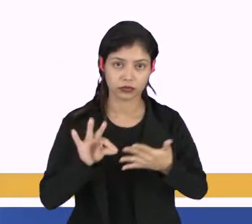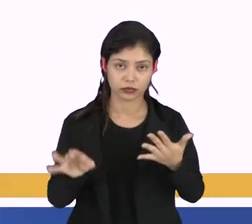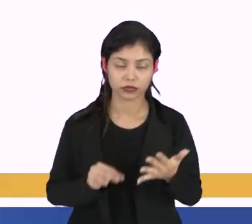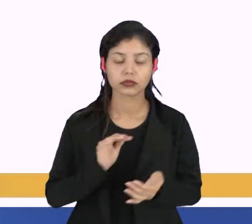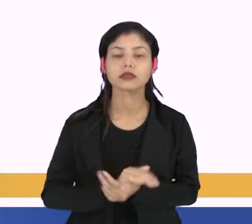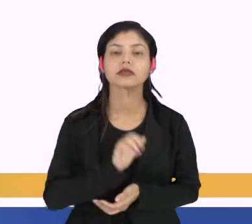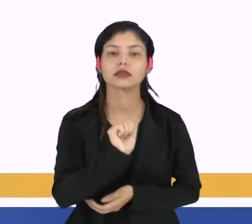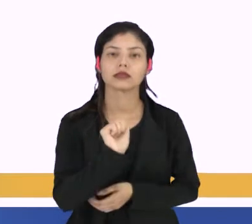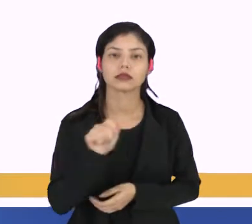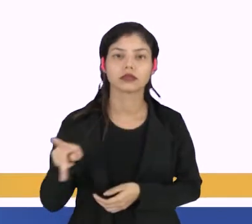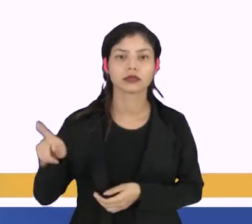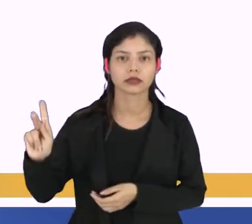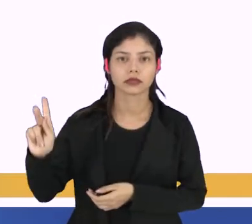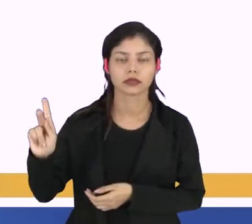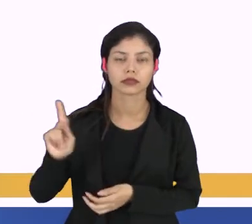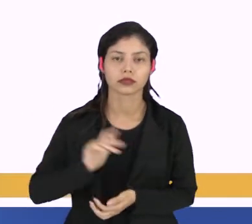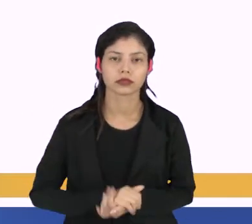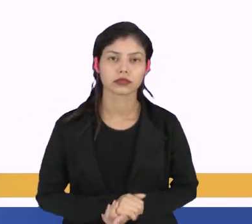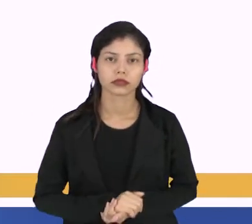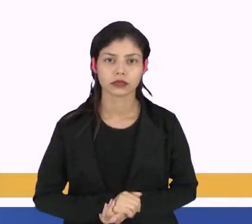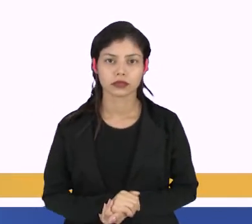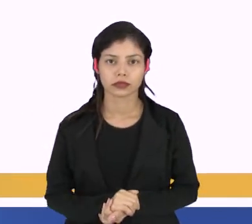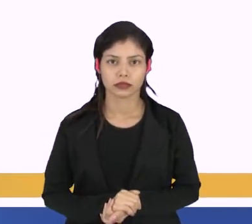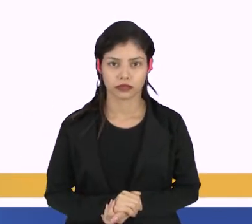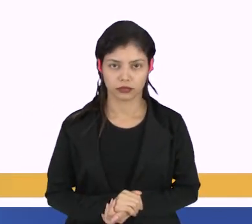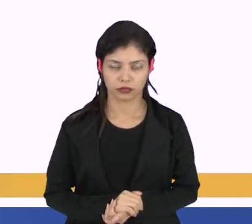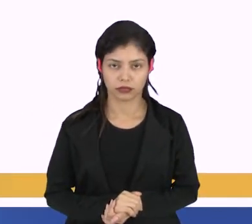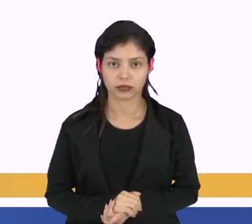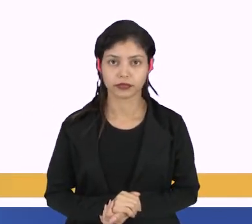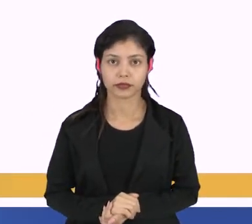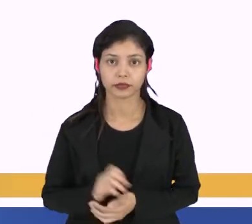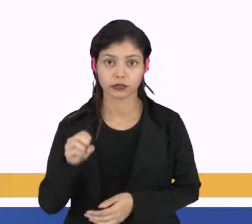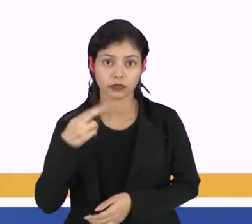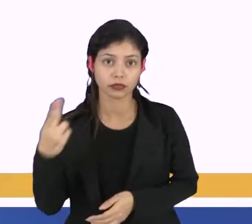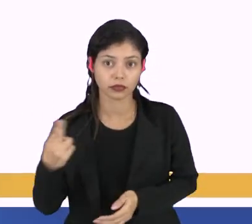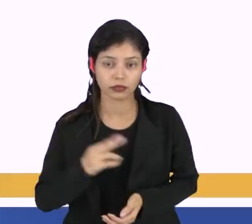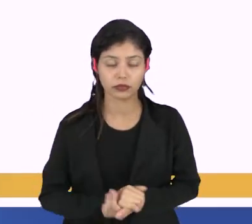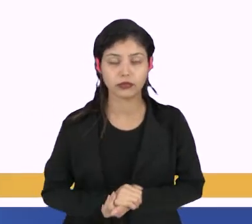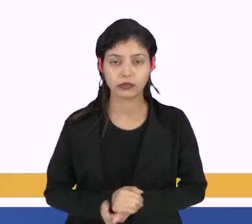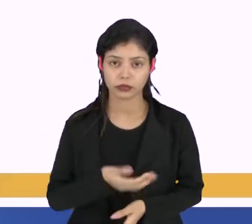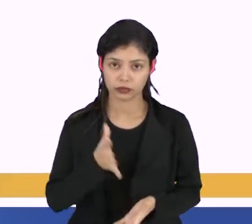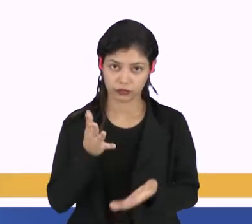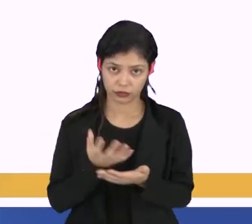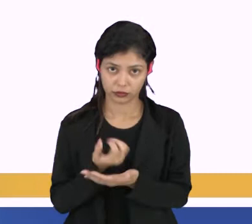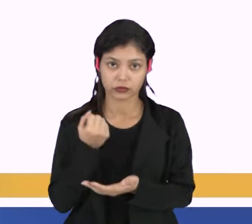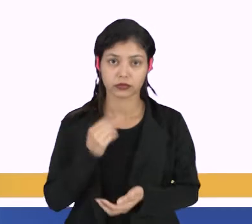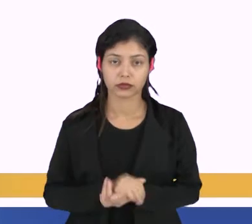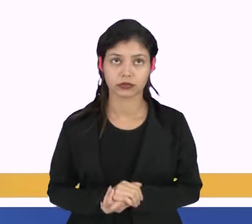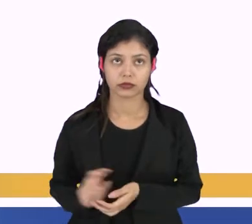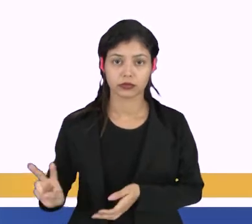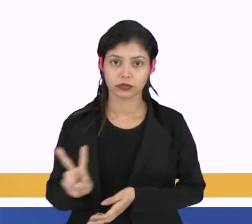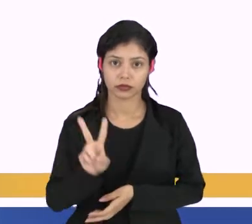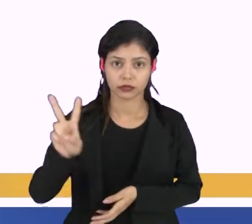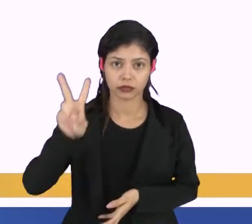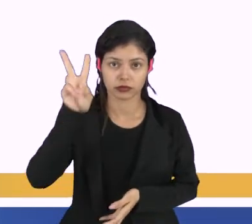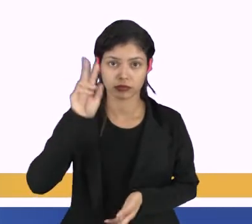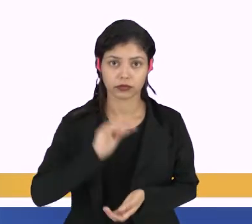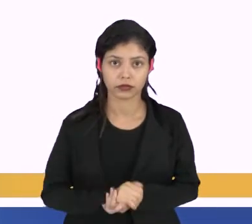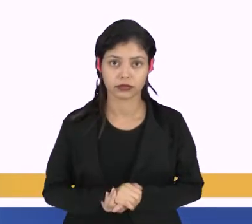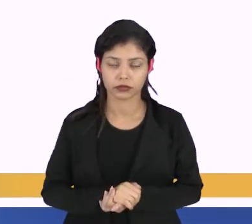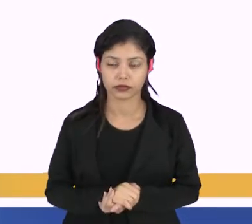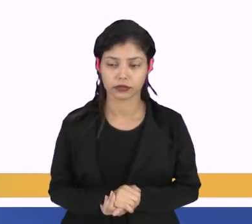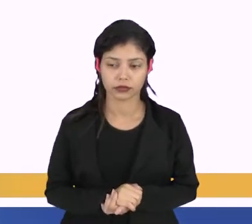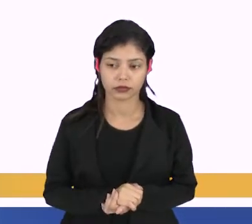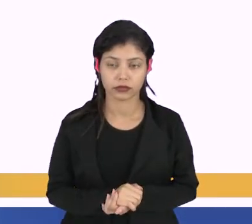elemento de A por K. Ou seja, gente, nós vamos pegar esse valor numérico K